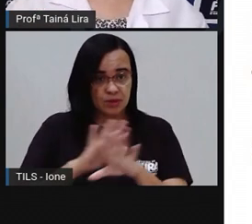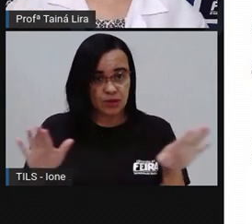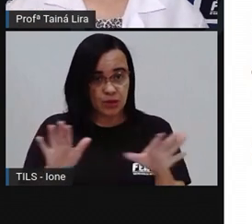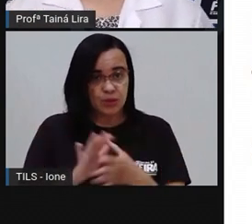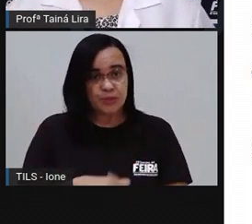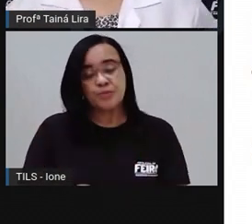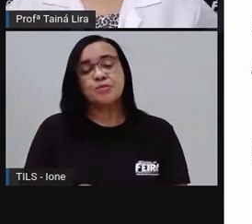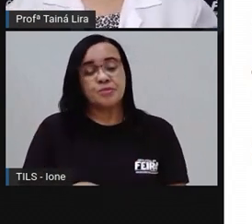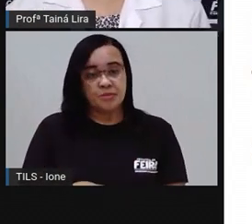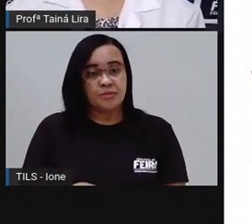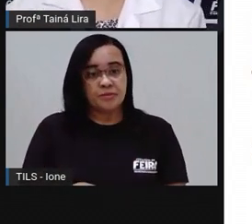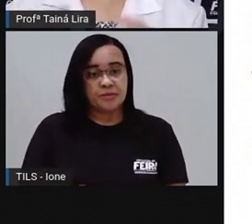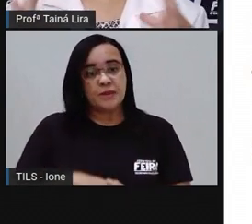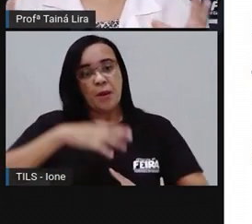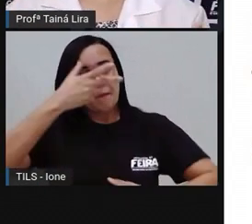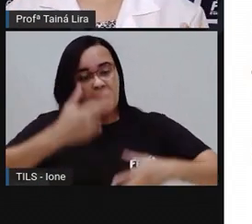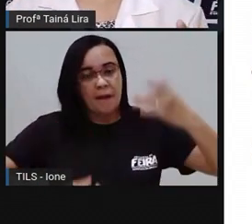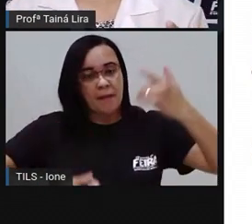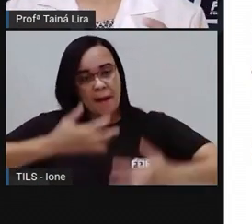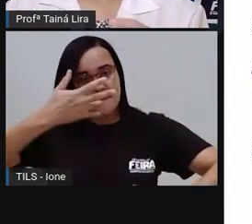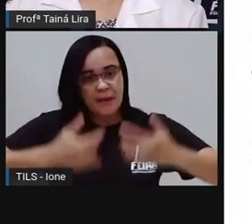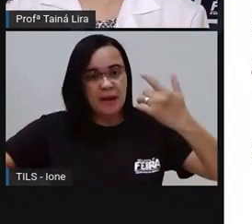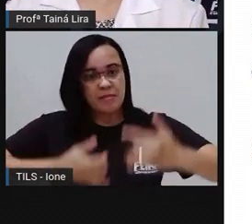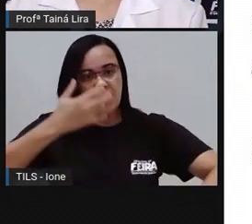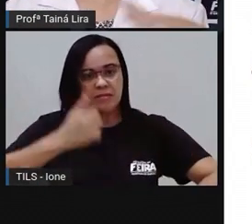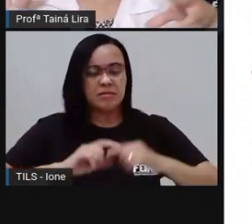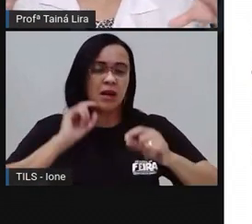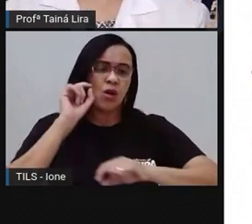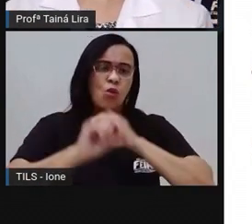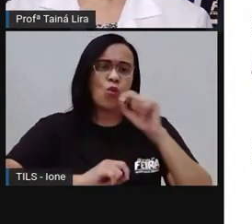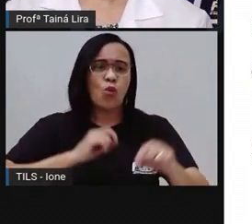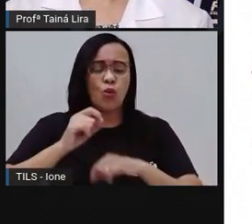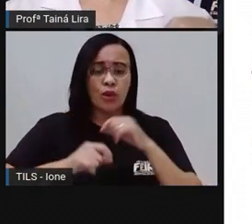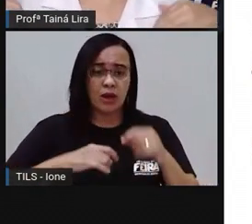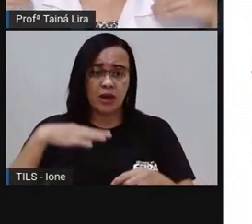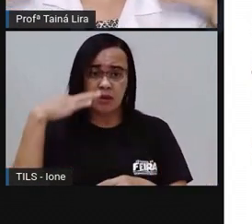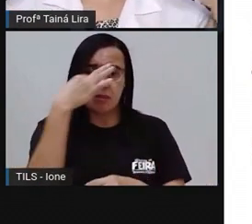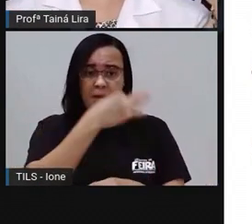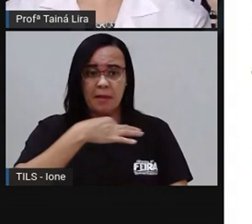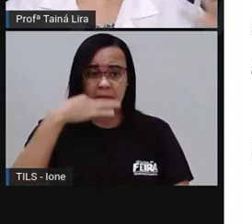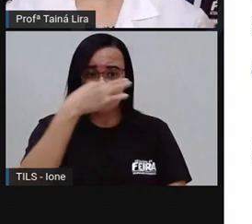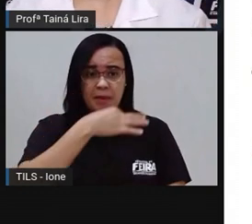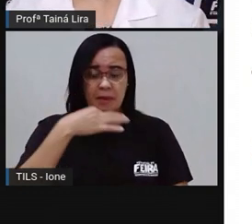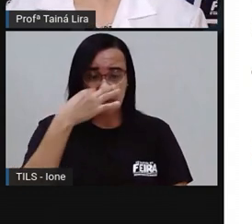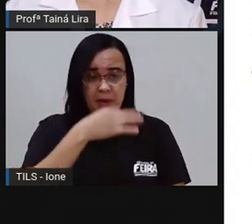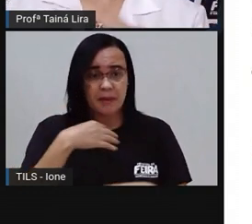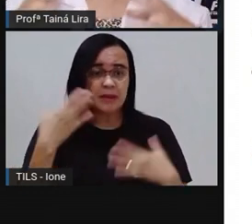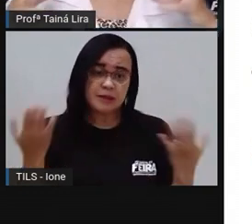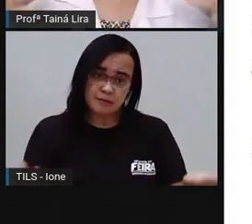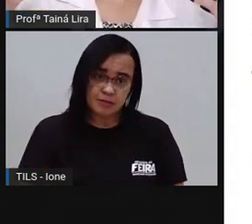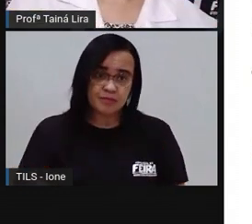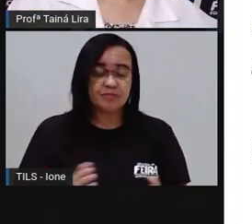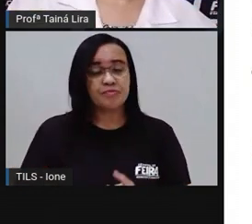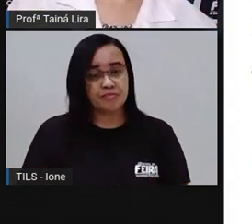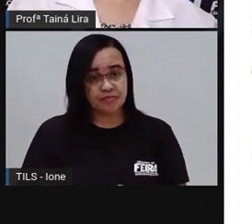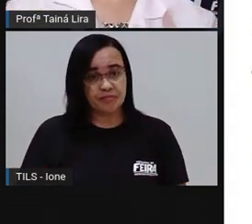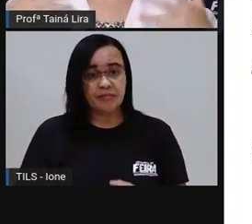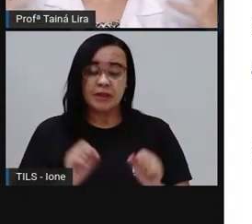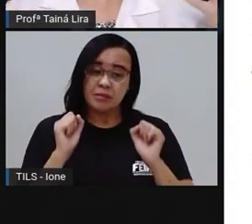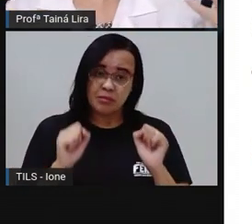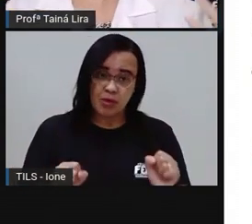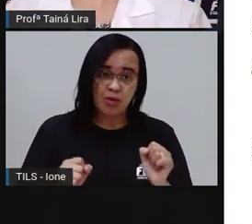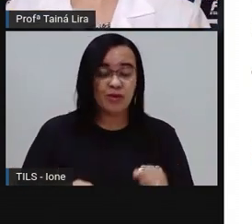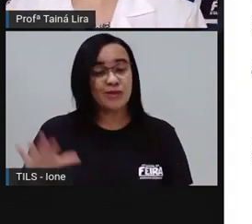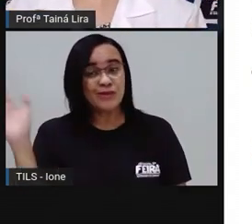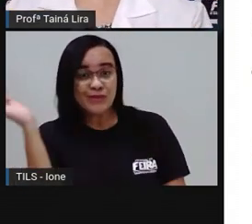eu vou falar? Então vocês podem começar Lá o programa Oi gente Eu sou a PRO TAINAI Eu sou